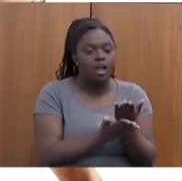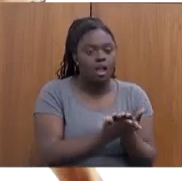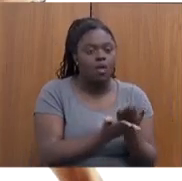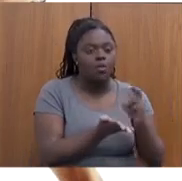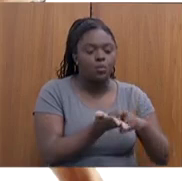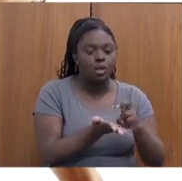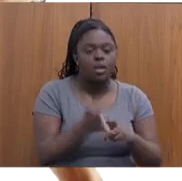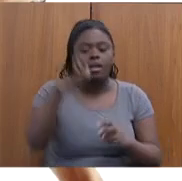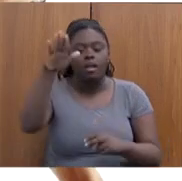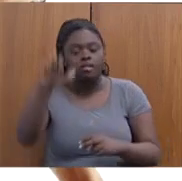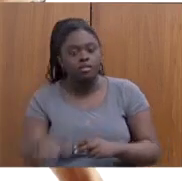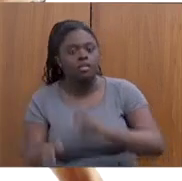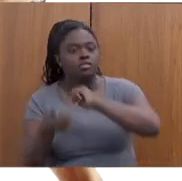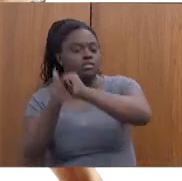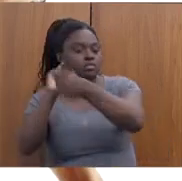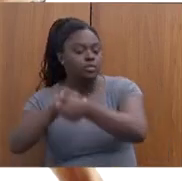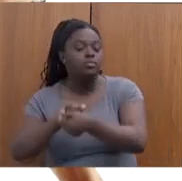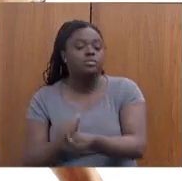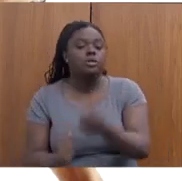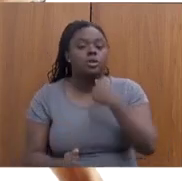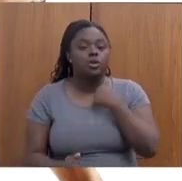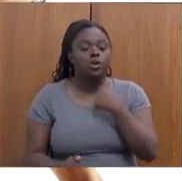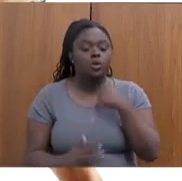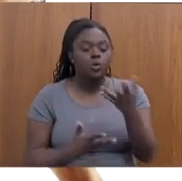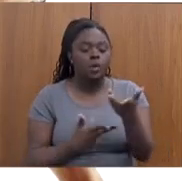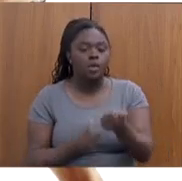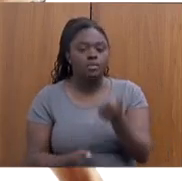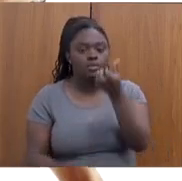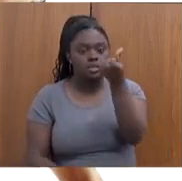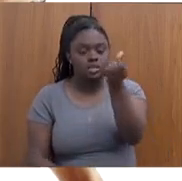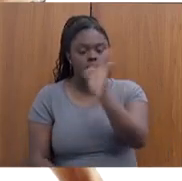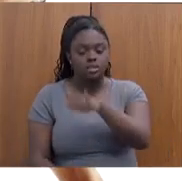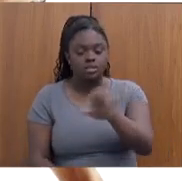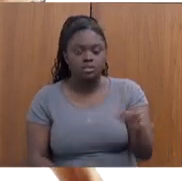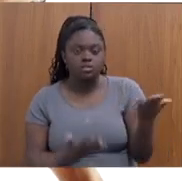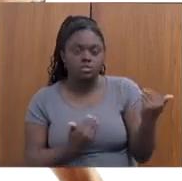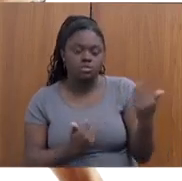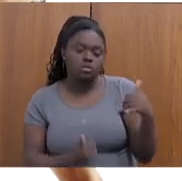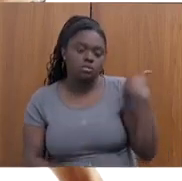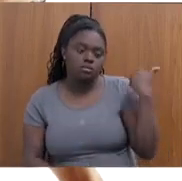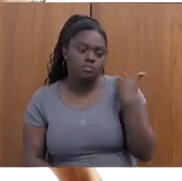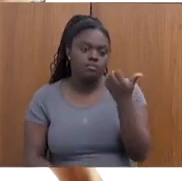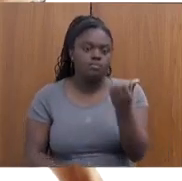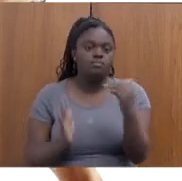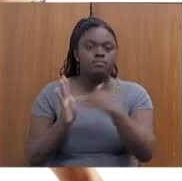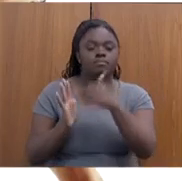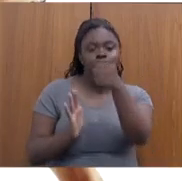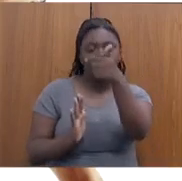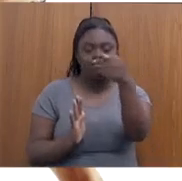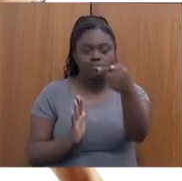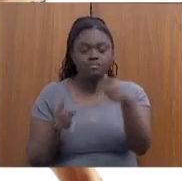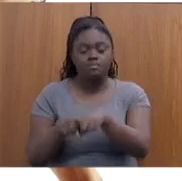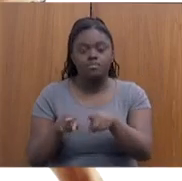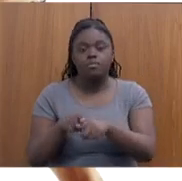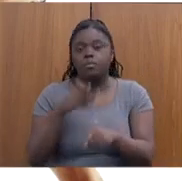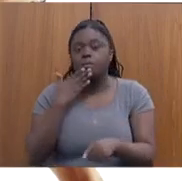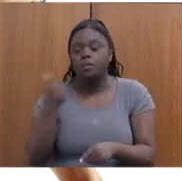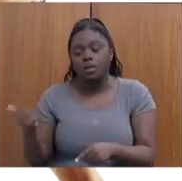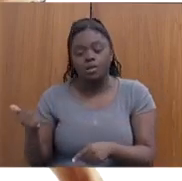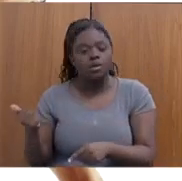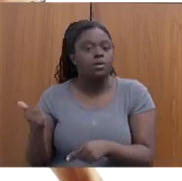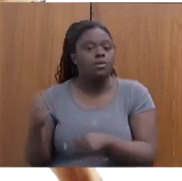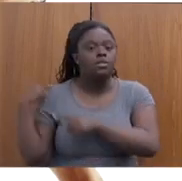atendo de seis crianças e jovens de seis a 17 anos. E o Melhor Geração é para idosos.